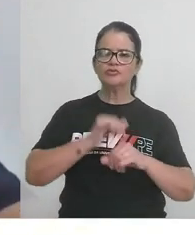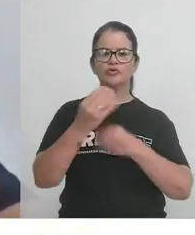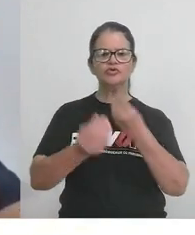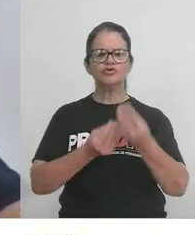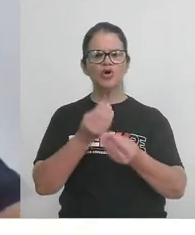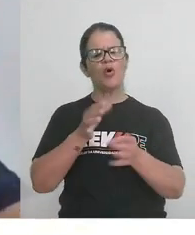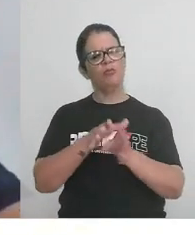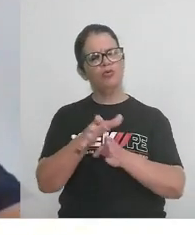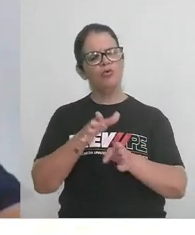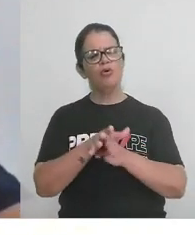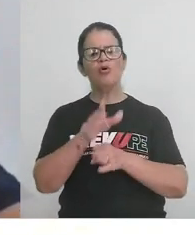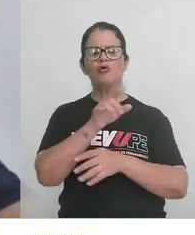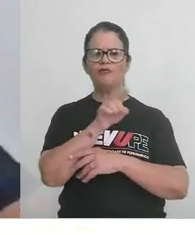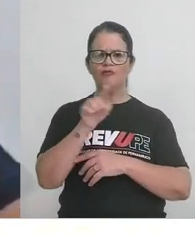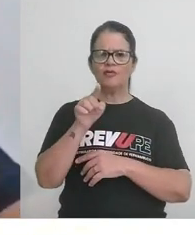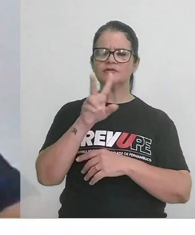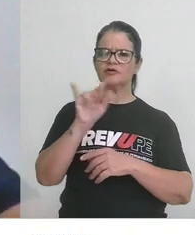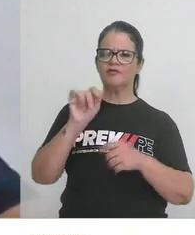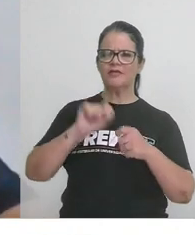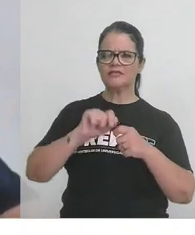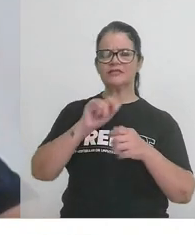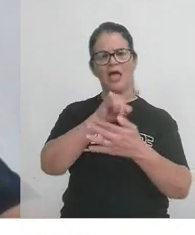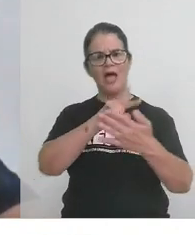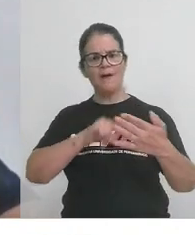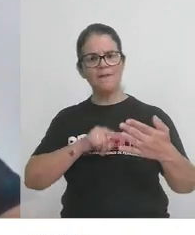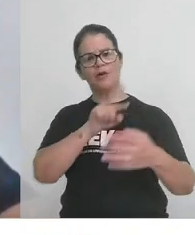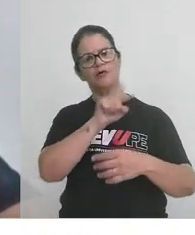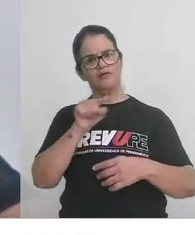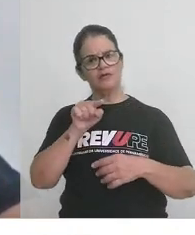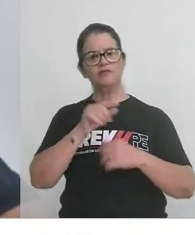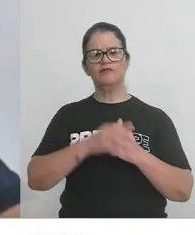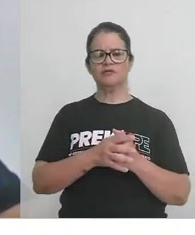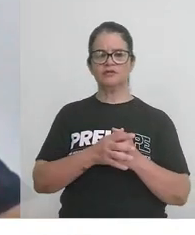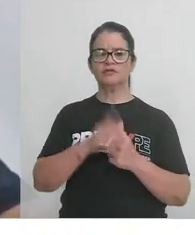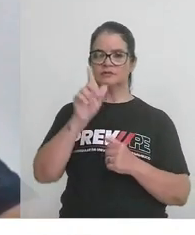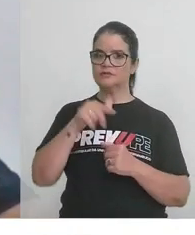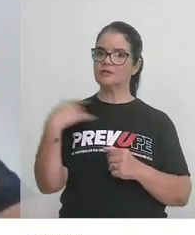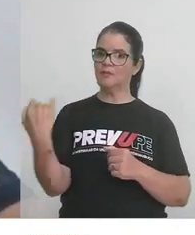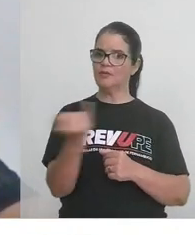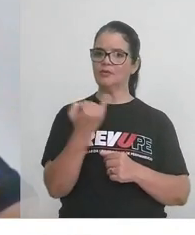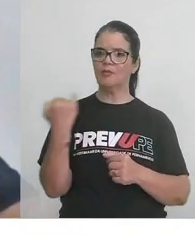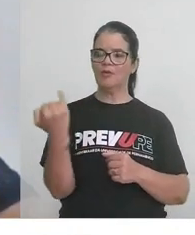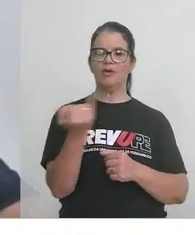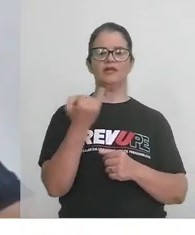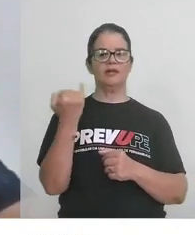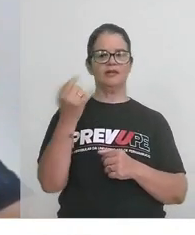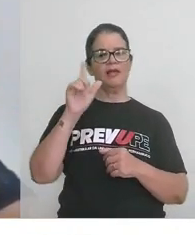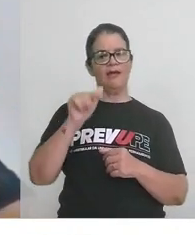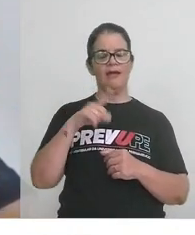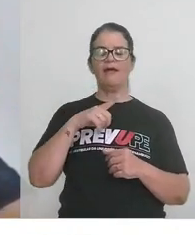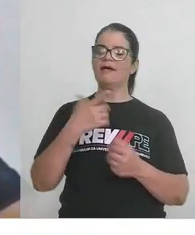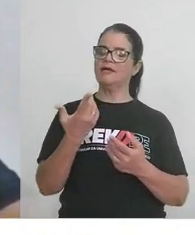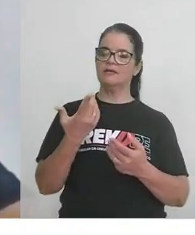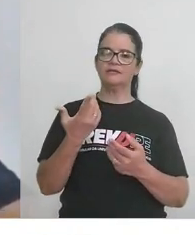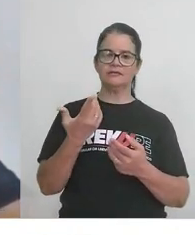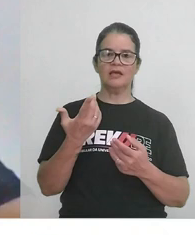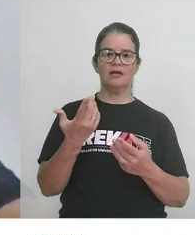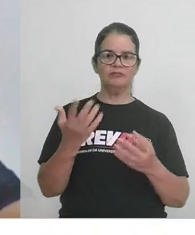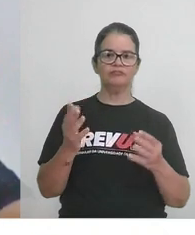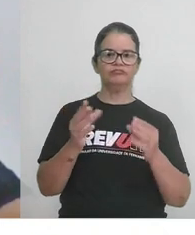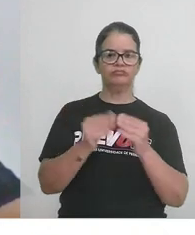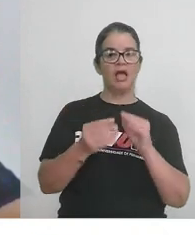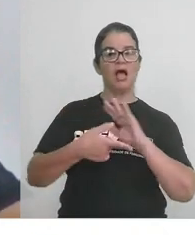fazerem a prova de vocês. Isso é muito importante essa ajuda, esse auxílio